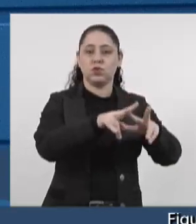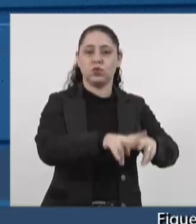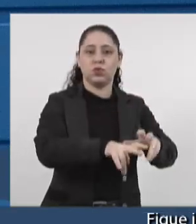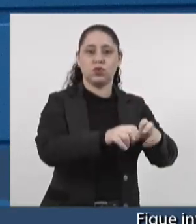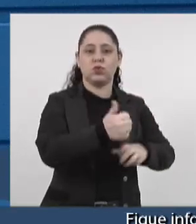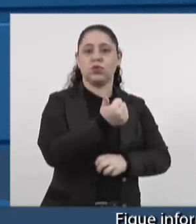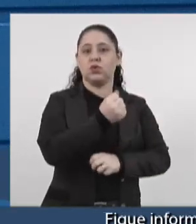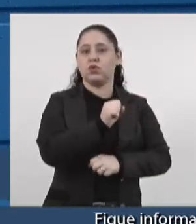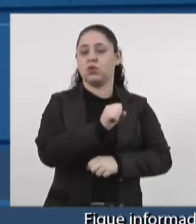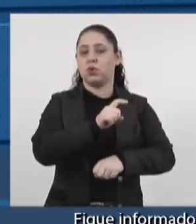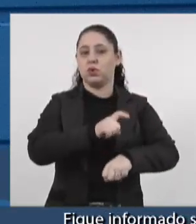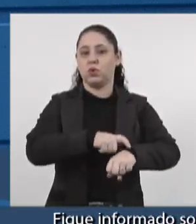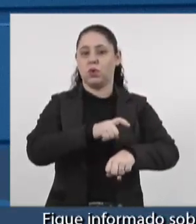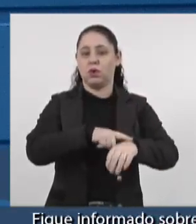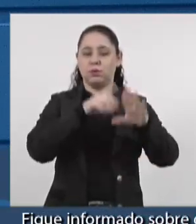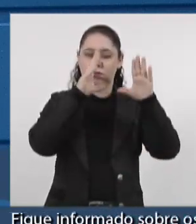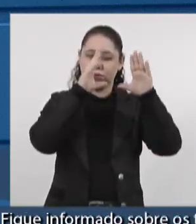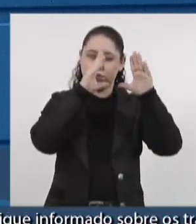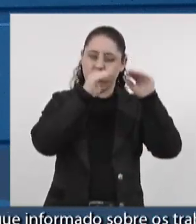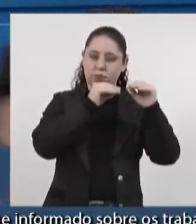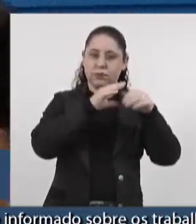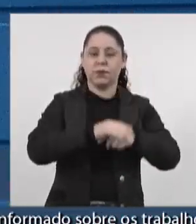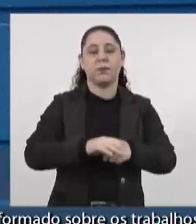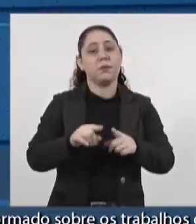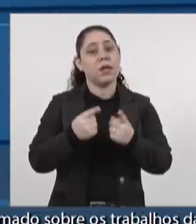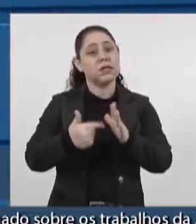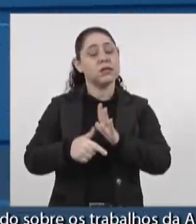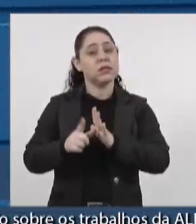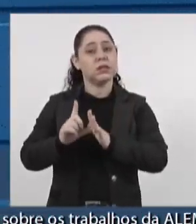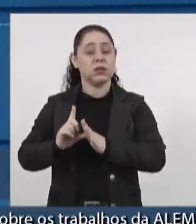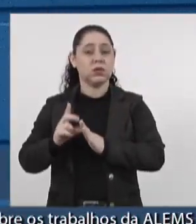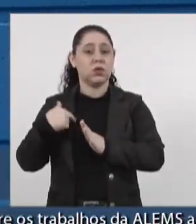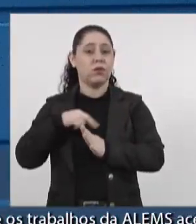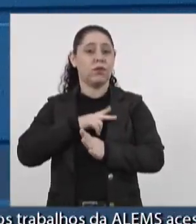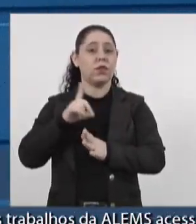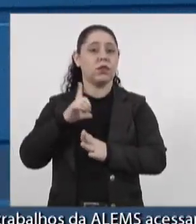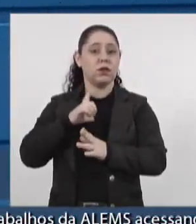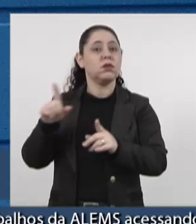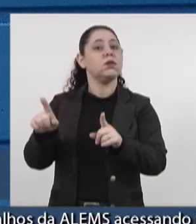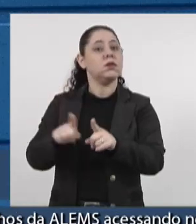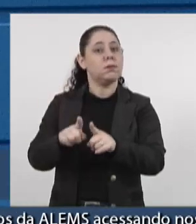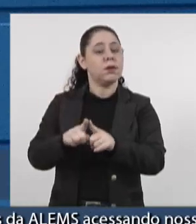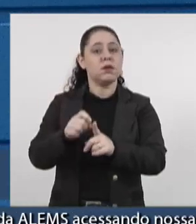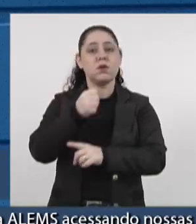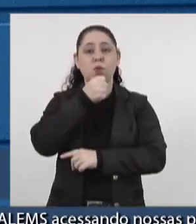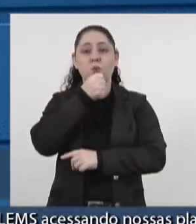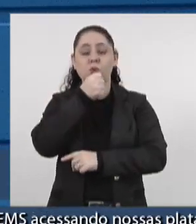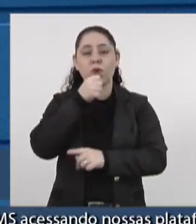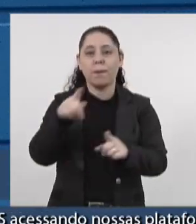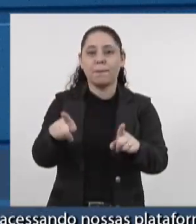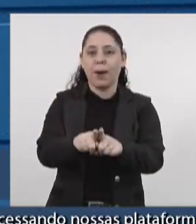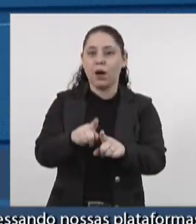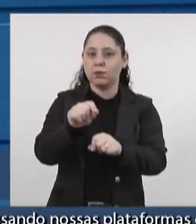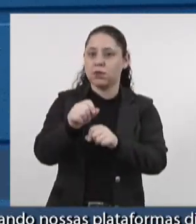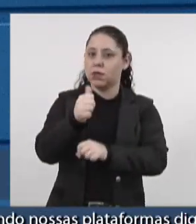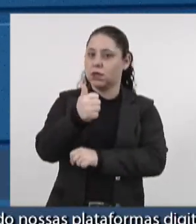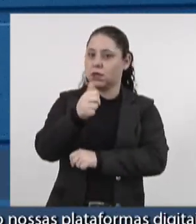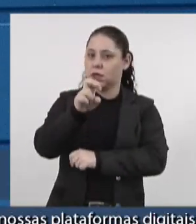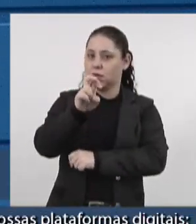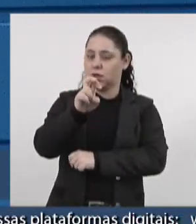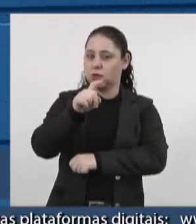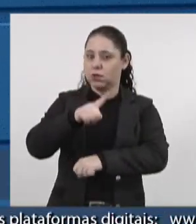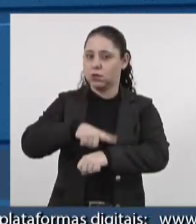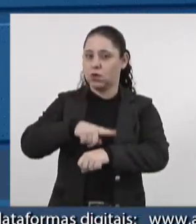às 18 horas, em Cidrolândia, hoje. Mas antes disso, nós vamos ter também uma coletiva de imprensa, às 15